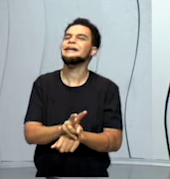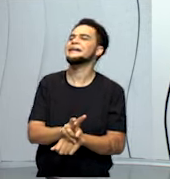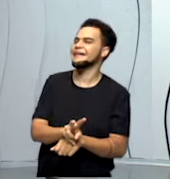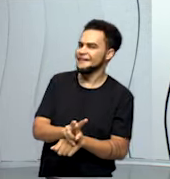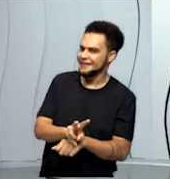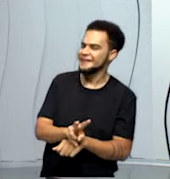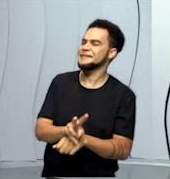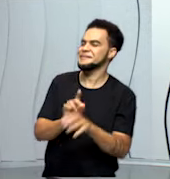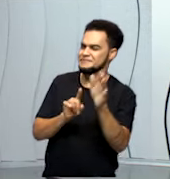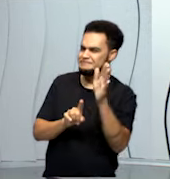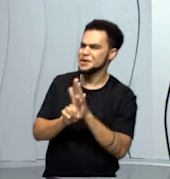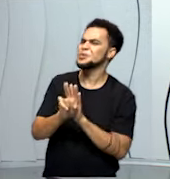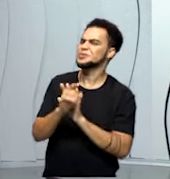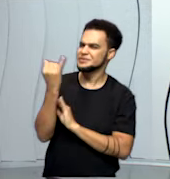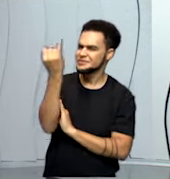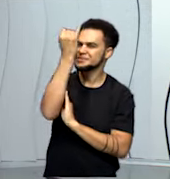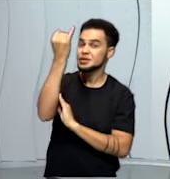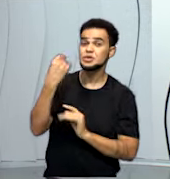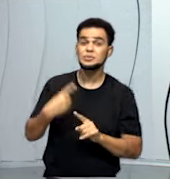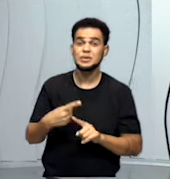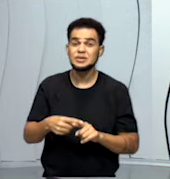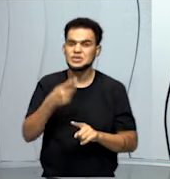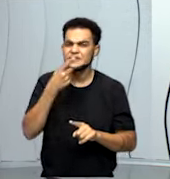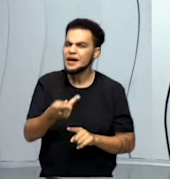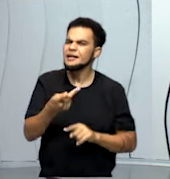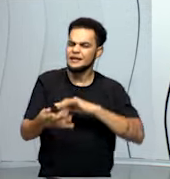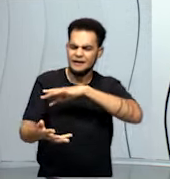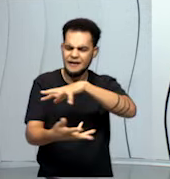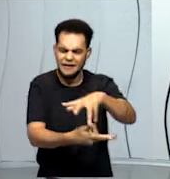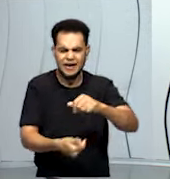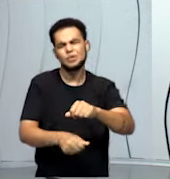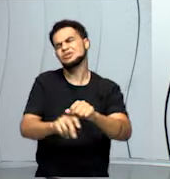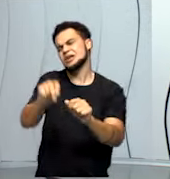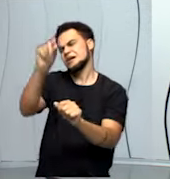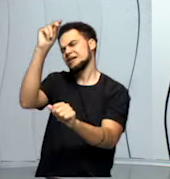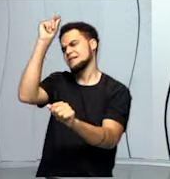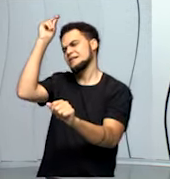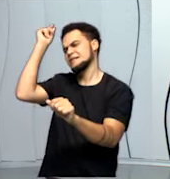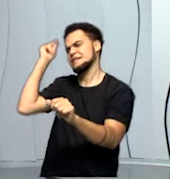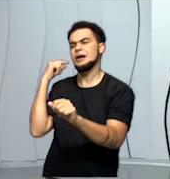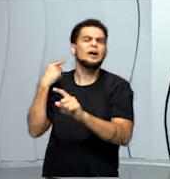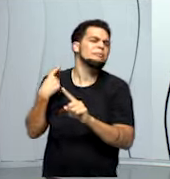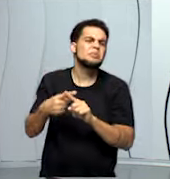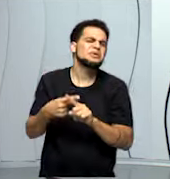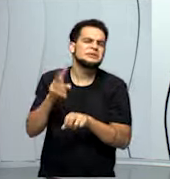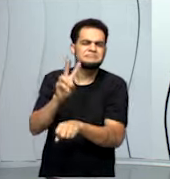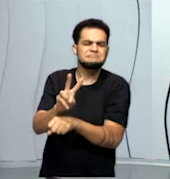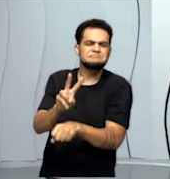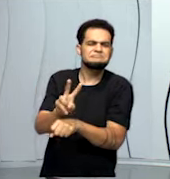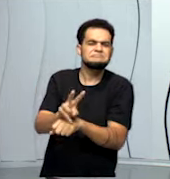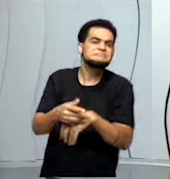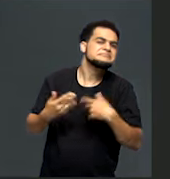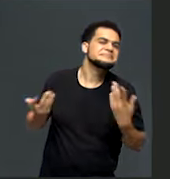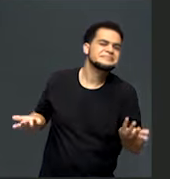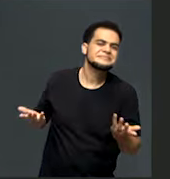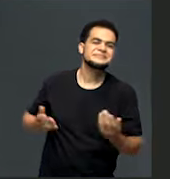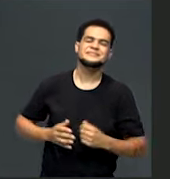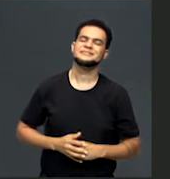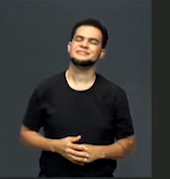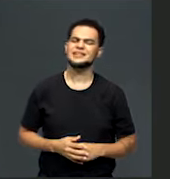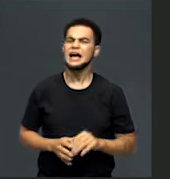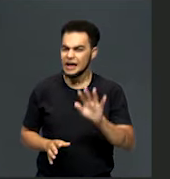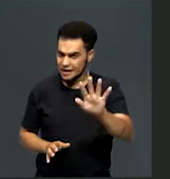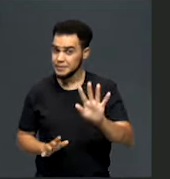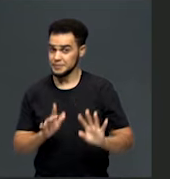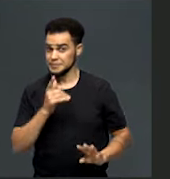justa. Se nós estamos dizendo que a água está aí desde a época dos dinossauros, por que tem que preservar? É o seguinte, a água,